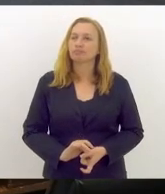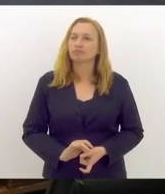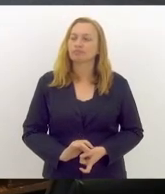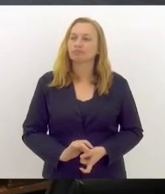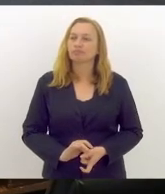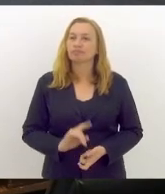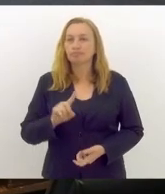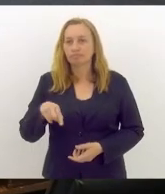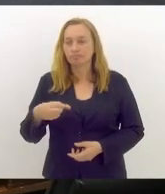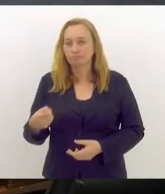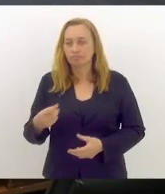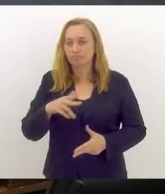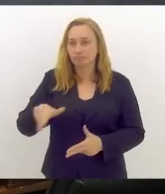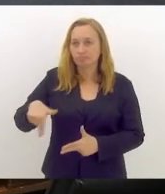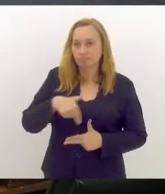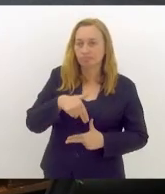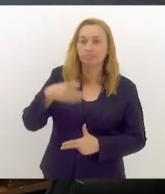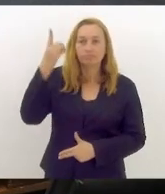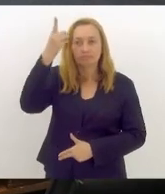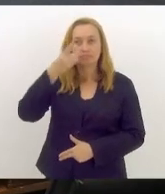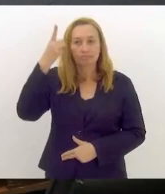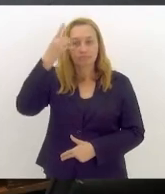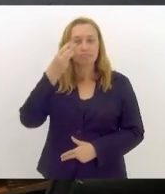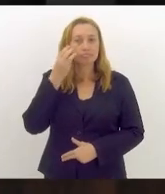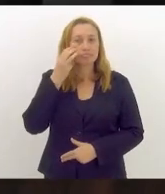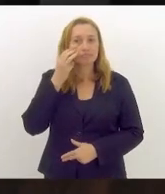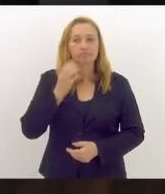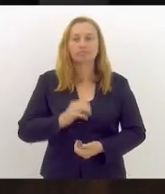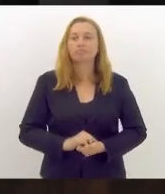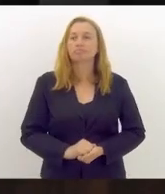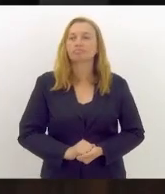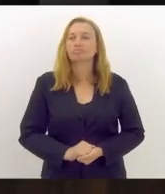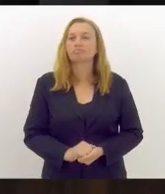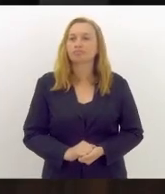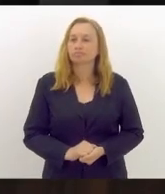Próximo orador inscrito, nobre deputado Valdeque Carneiro.